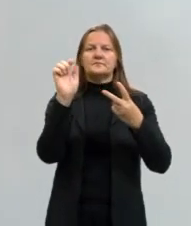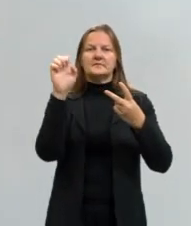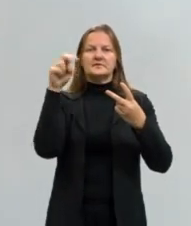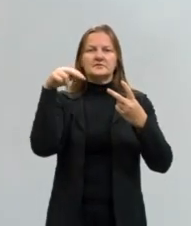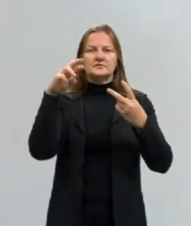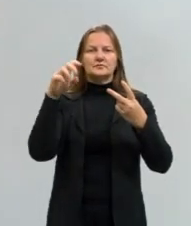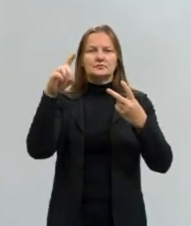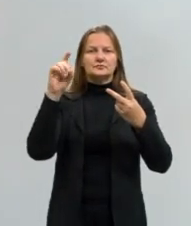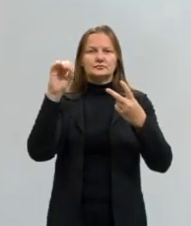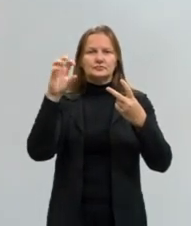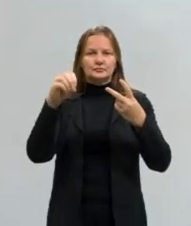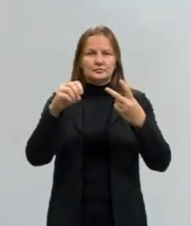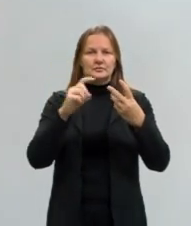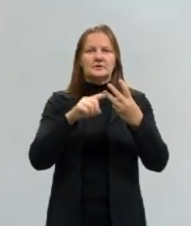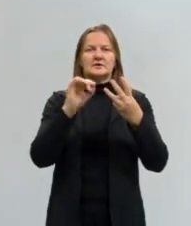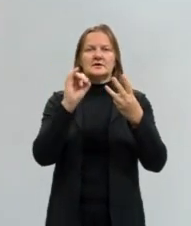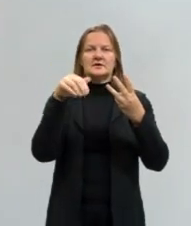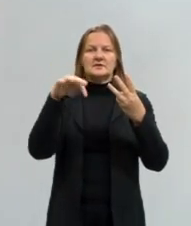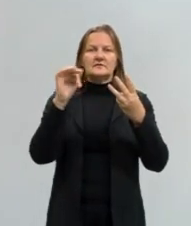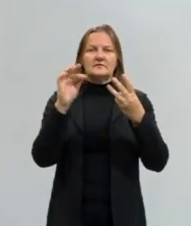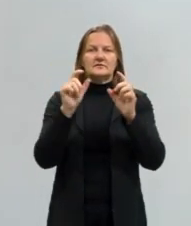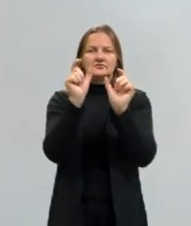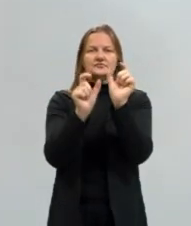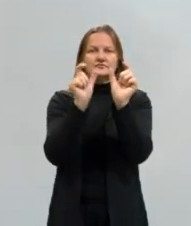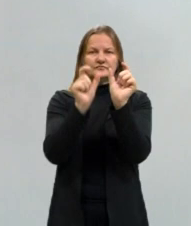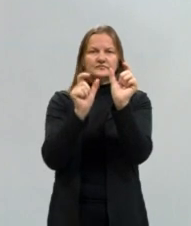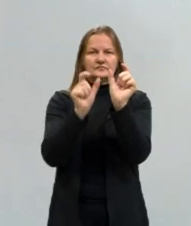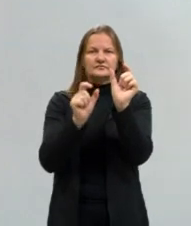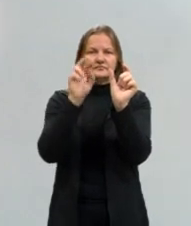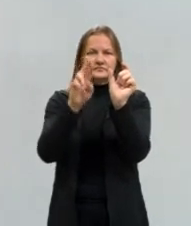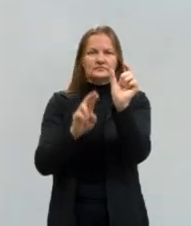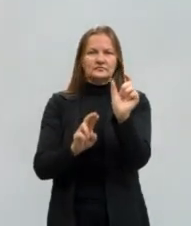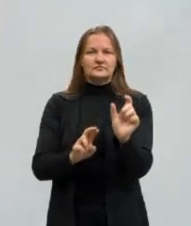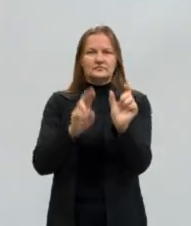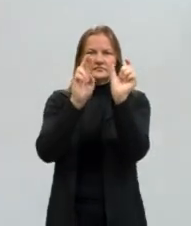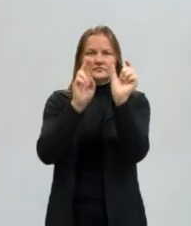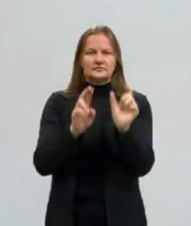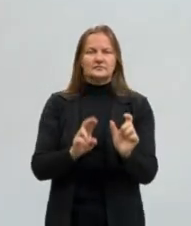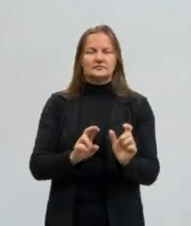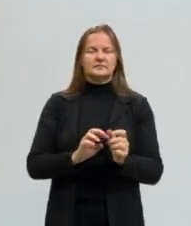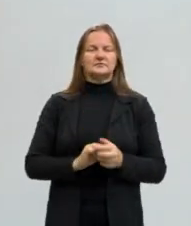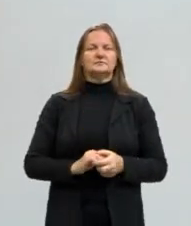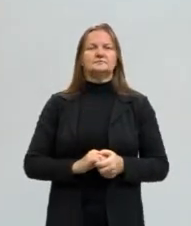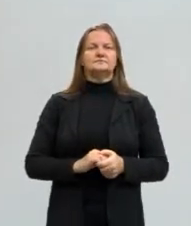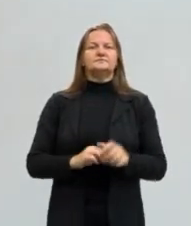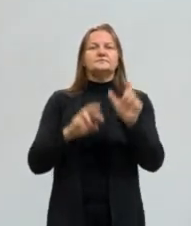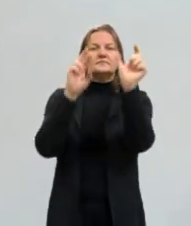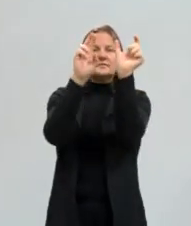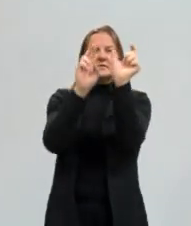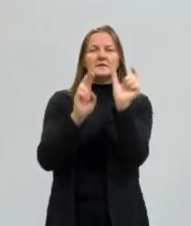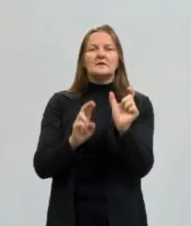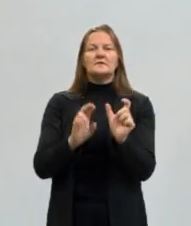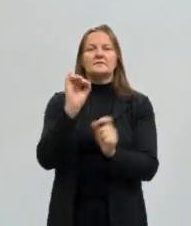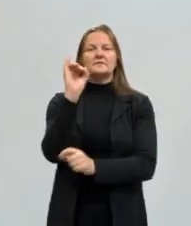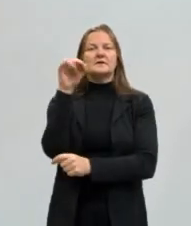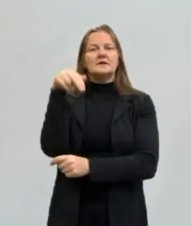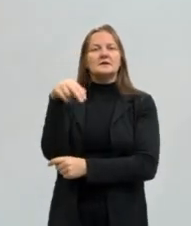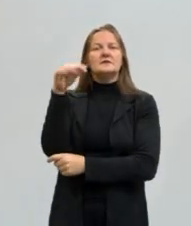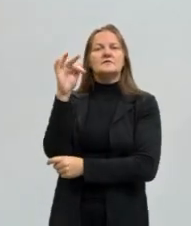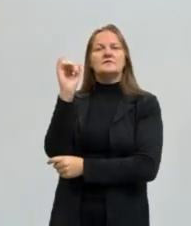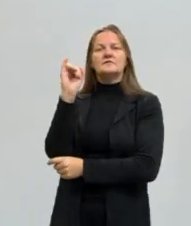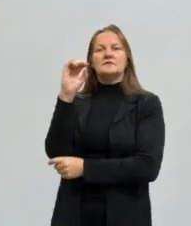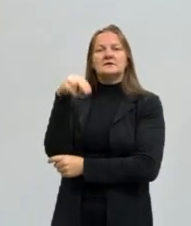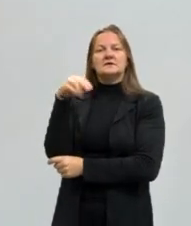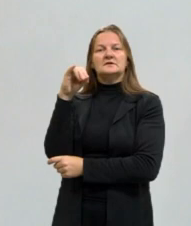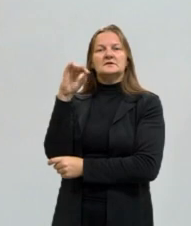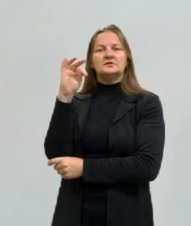infinitivo. Nós comentamos na aula passada que o infinitivo... Quando é que o verbo